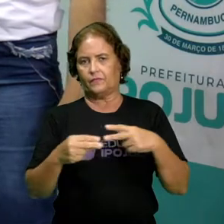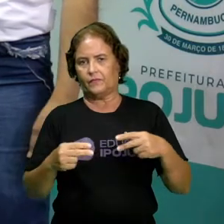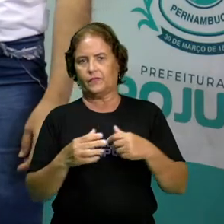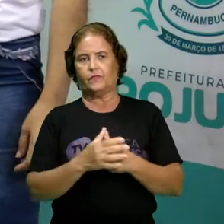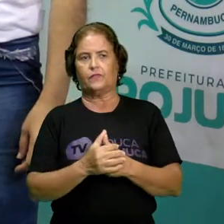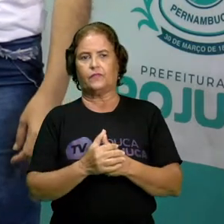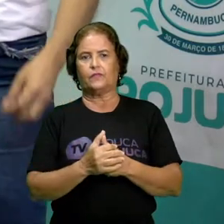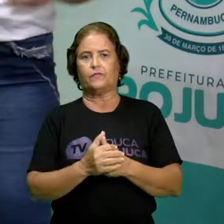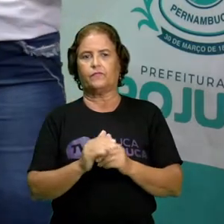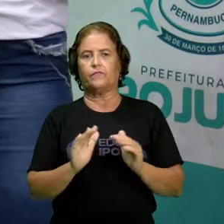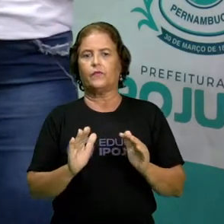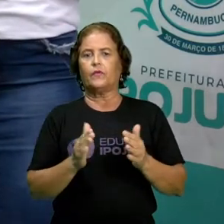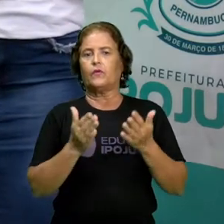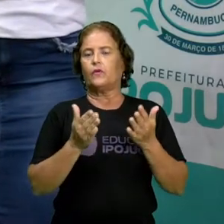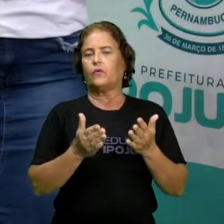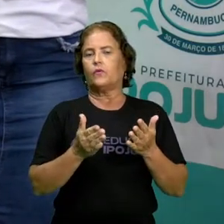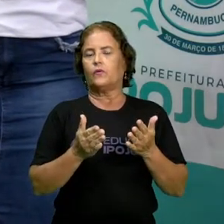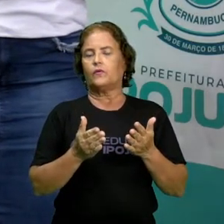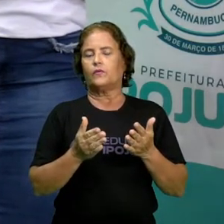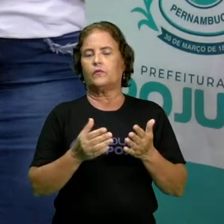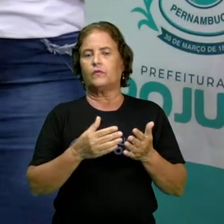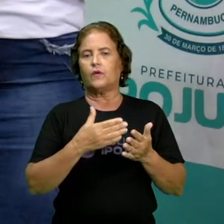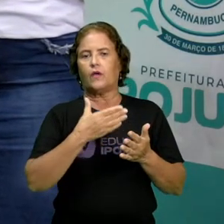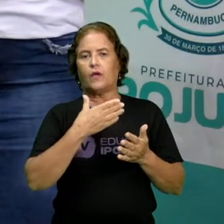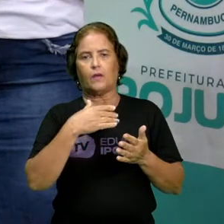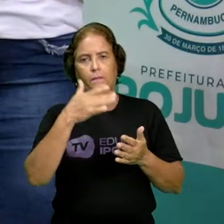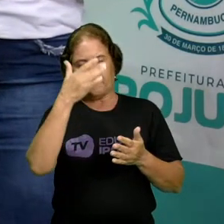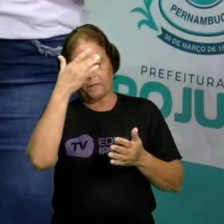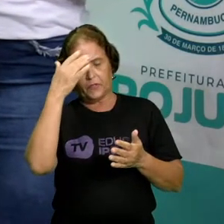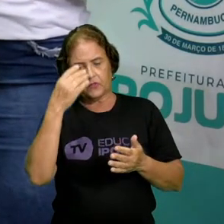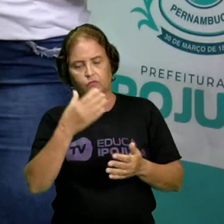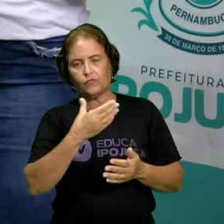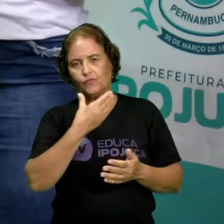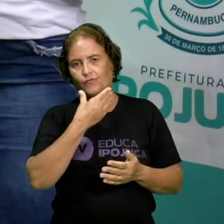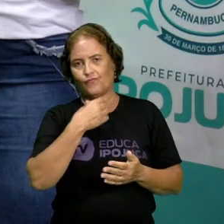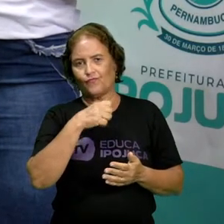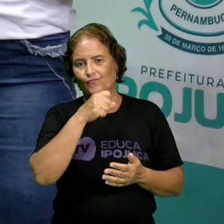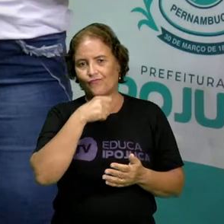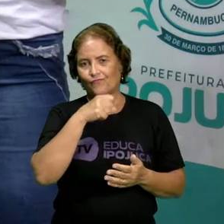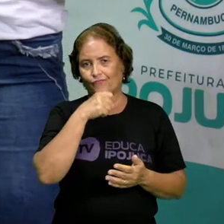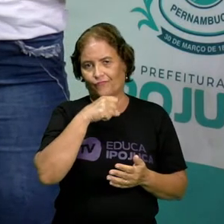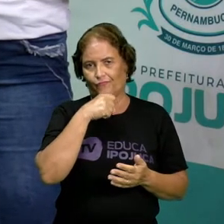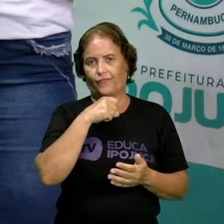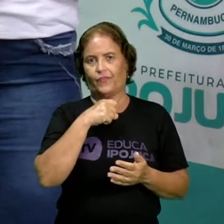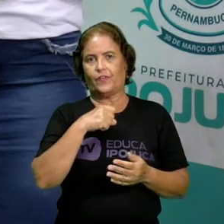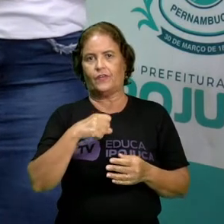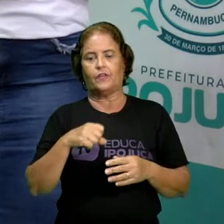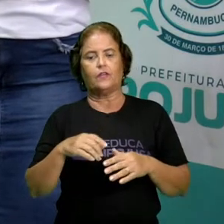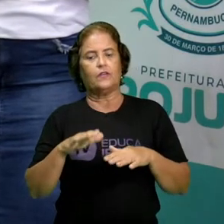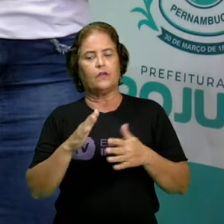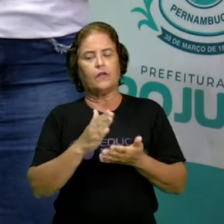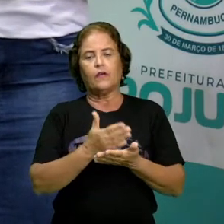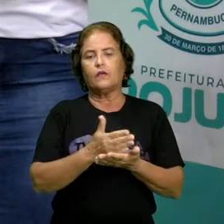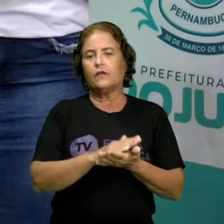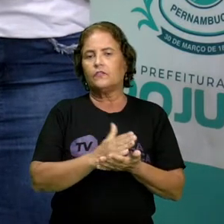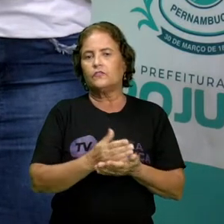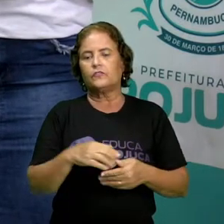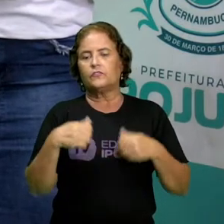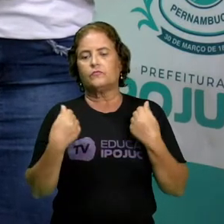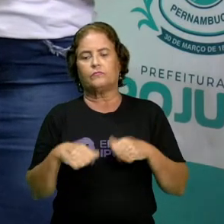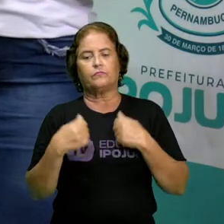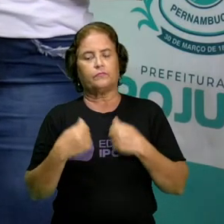Quando uma pessoa, ela é idosa, o que é que acontece? Às vezes, também necessita de ajuda de um